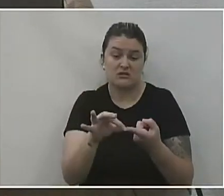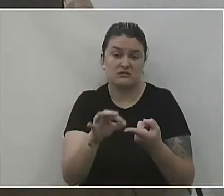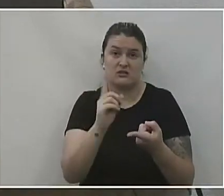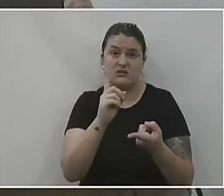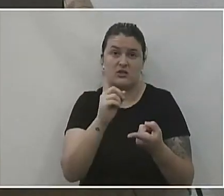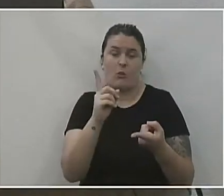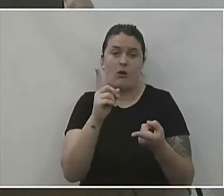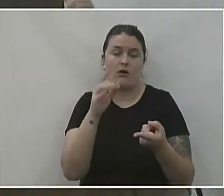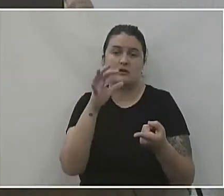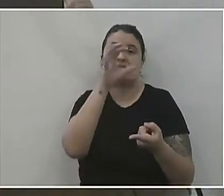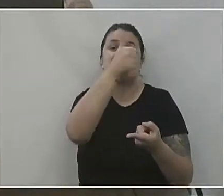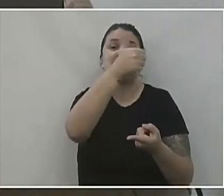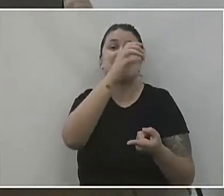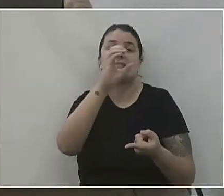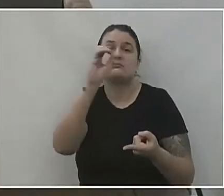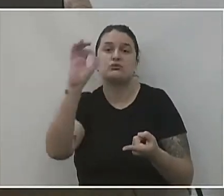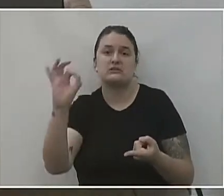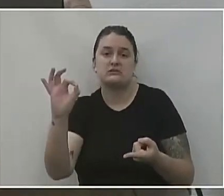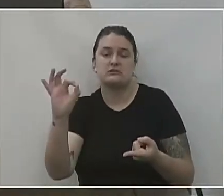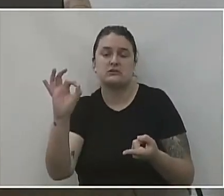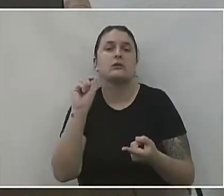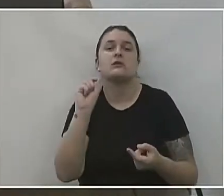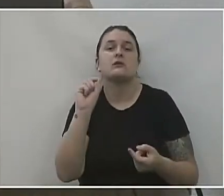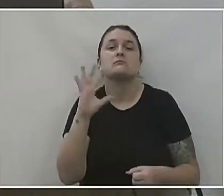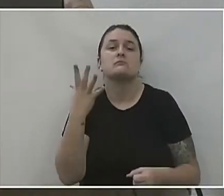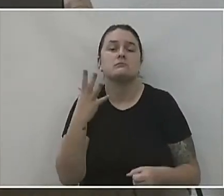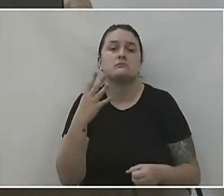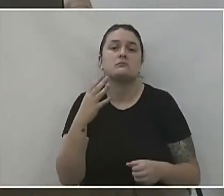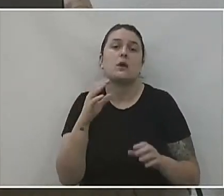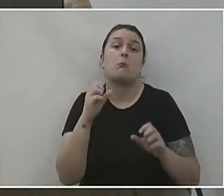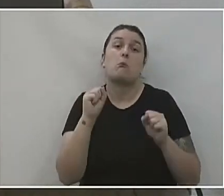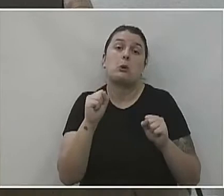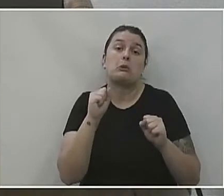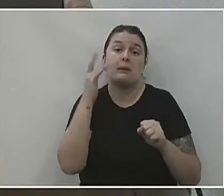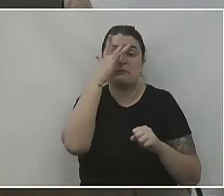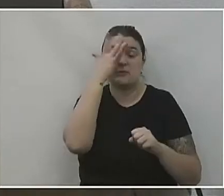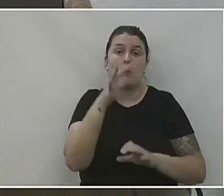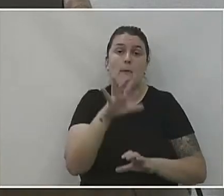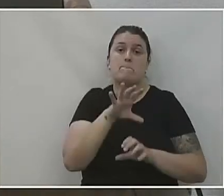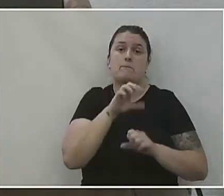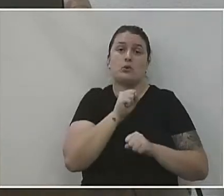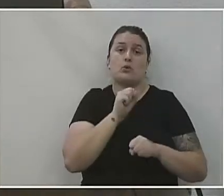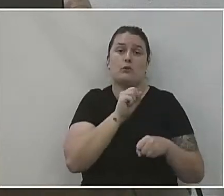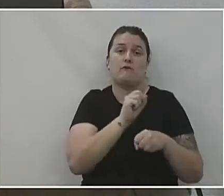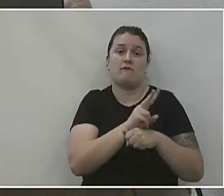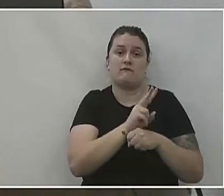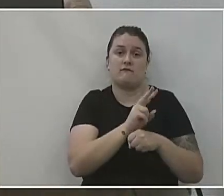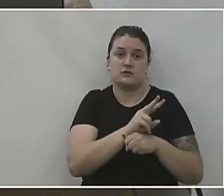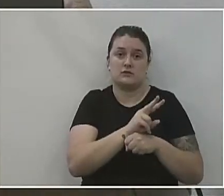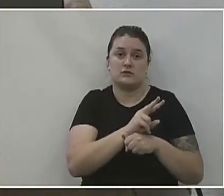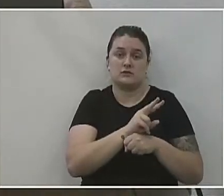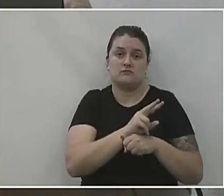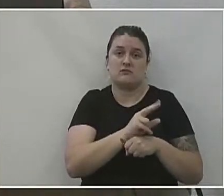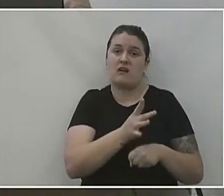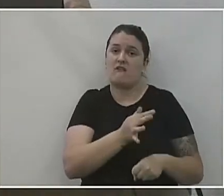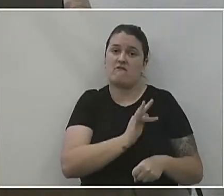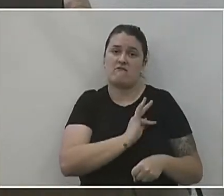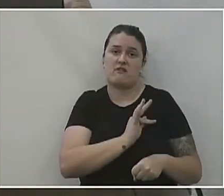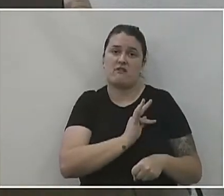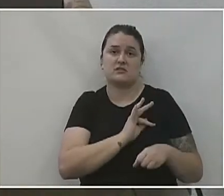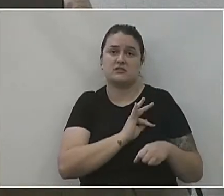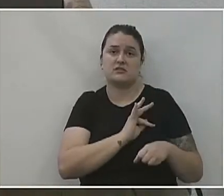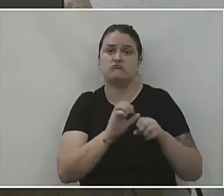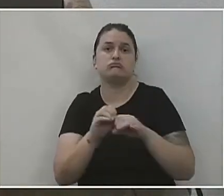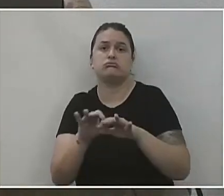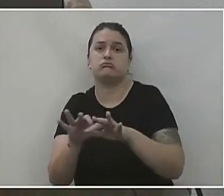desses testes rápidos. Pode ser... O que acontece? A pessoa já pegou o vírus e passou aquela fase de